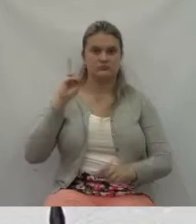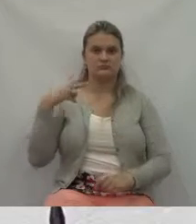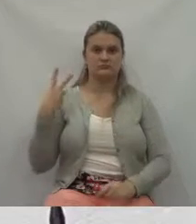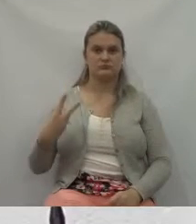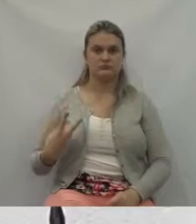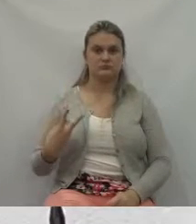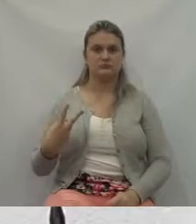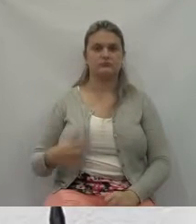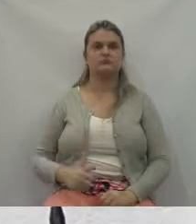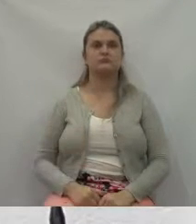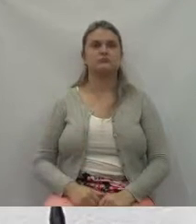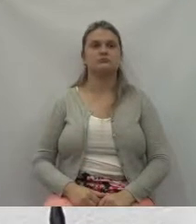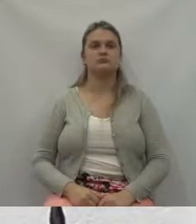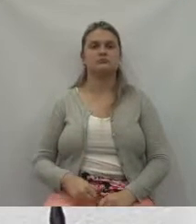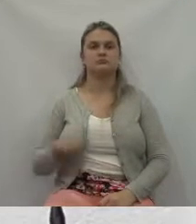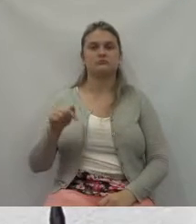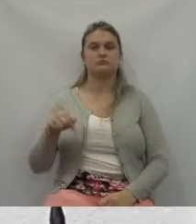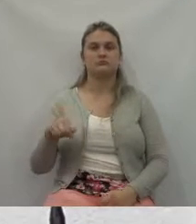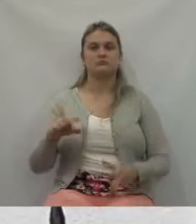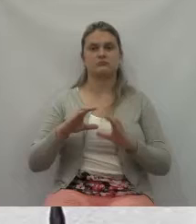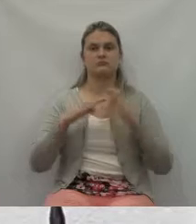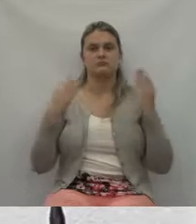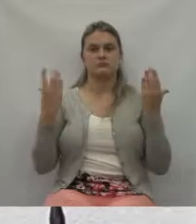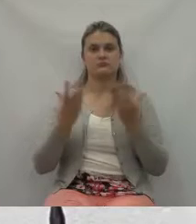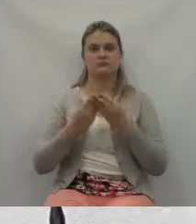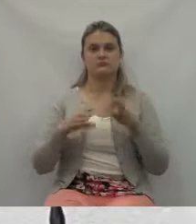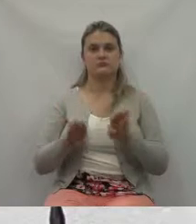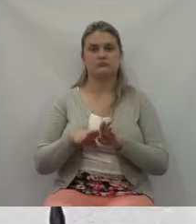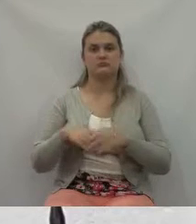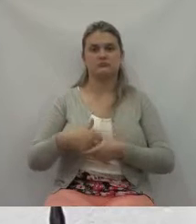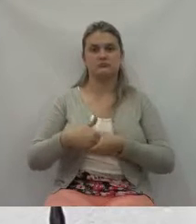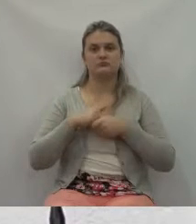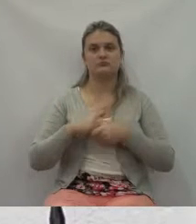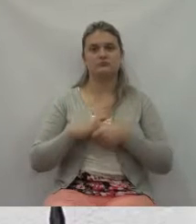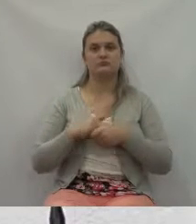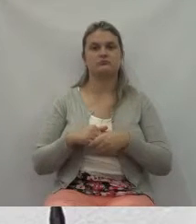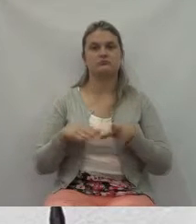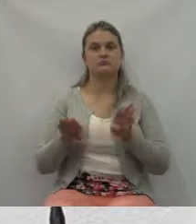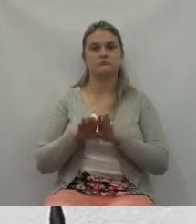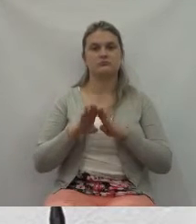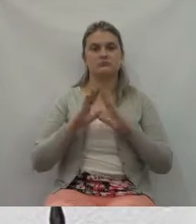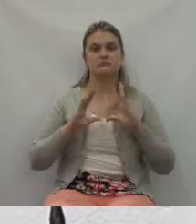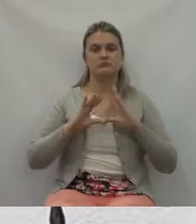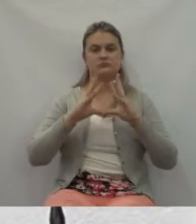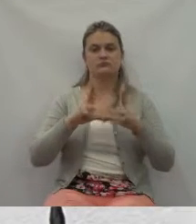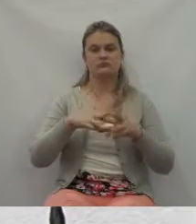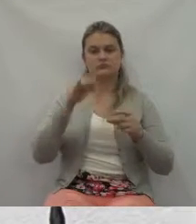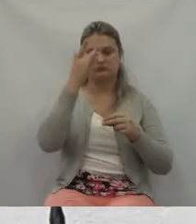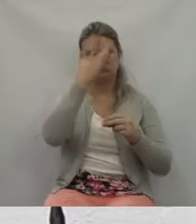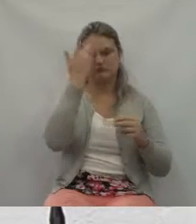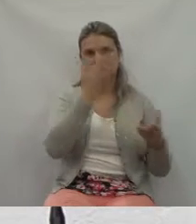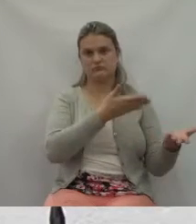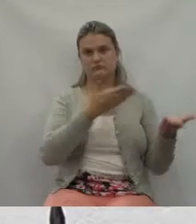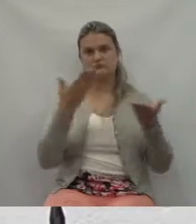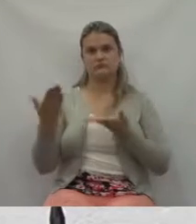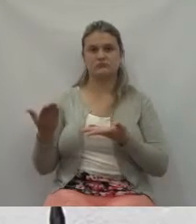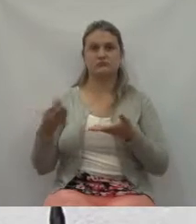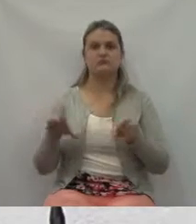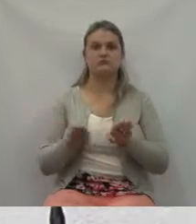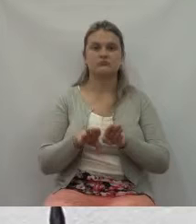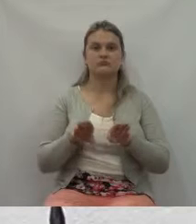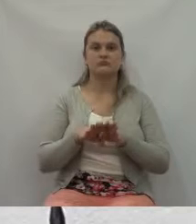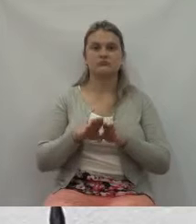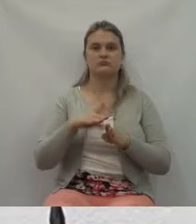Câmara, estender os meus cumprimentos também a todos os visitantes, as autoridades aqui já